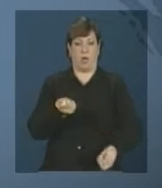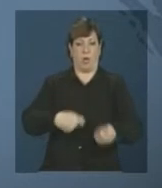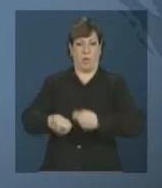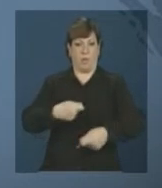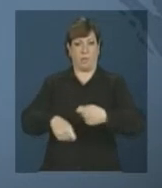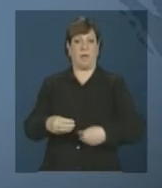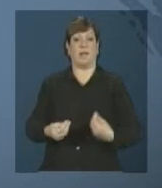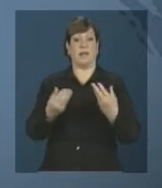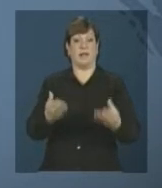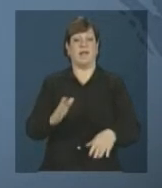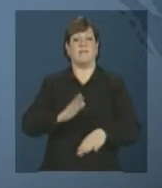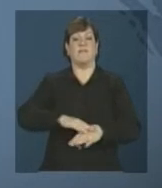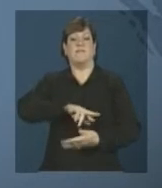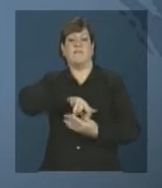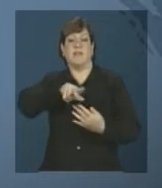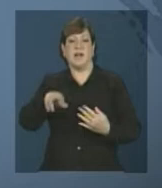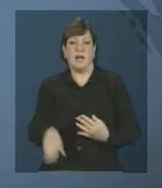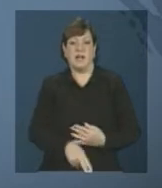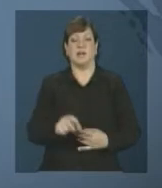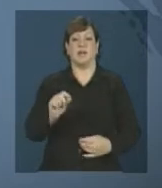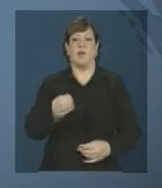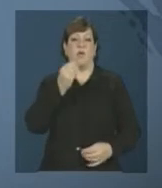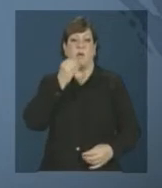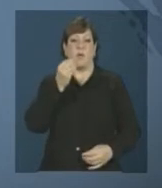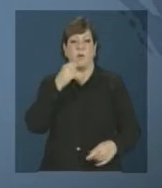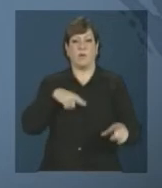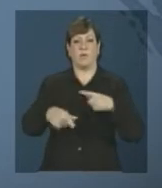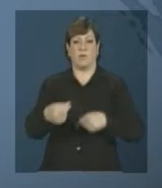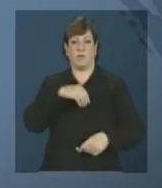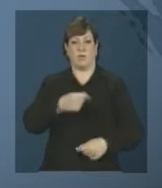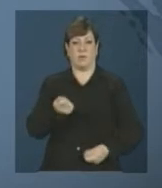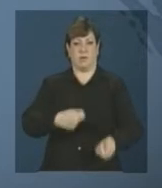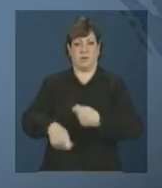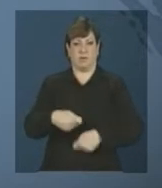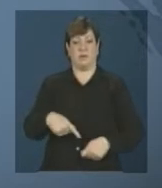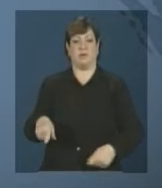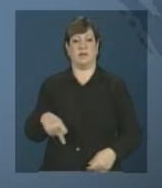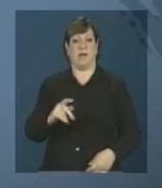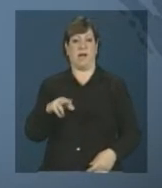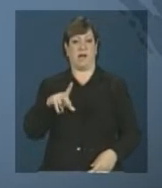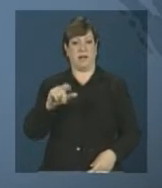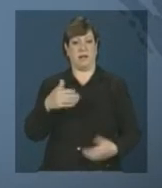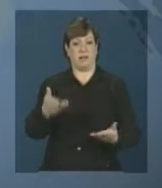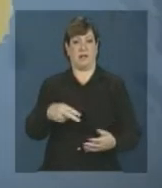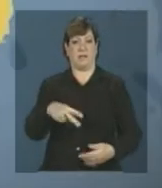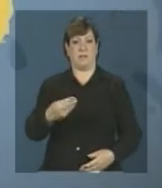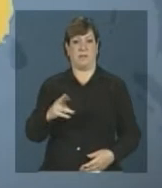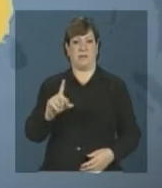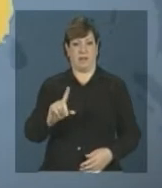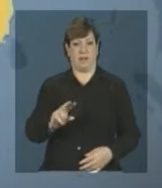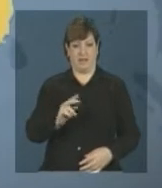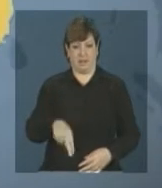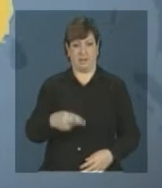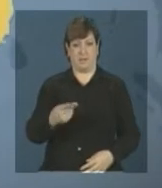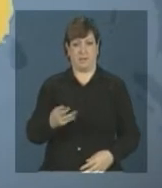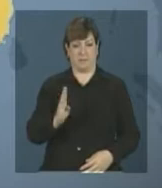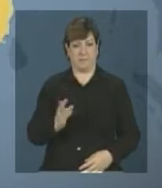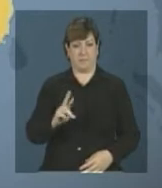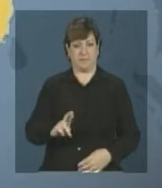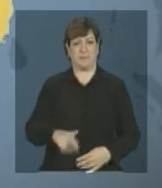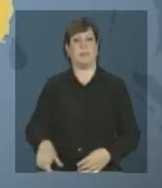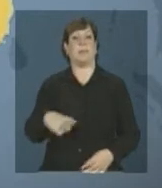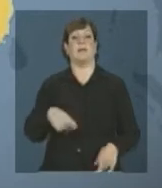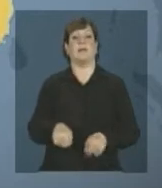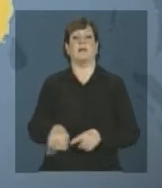oportunidades de geração de emprego e renda. De Nova Delhi, Carla Vatier para a NBR. E o documento